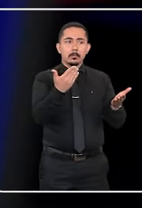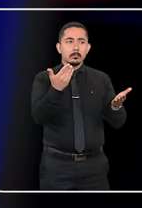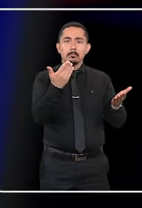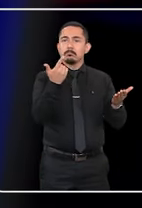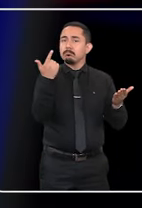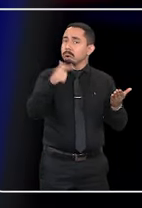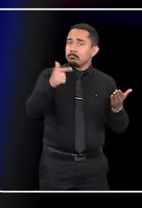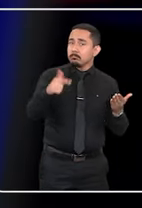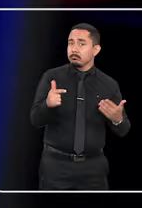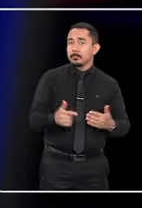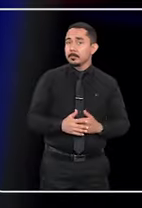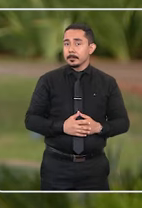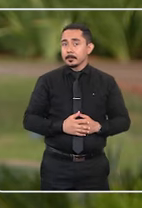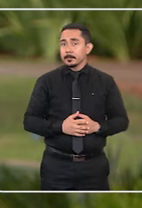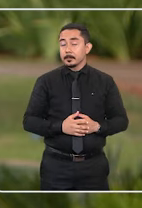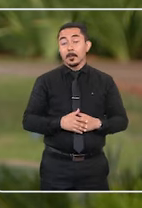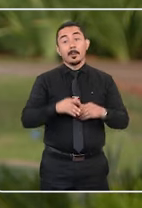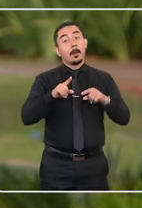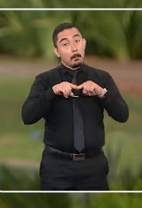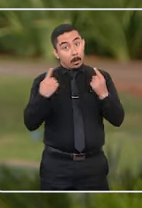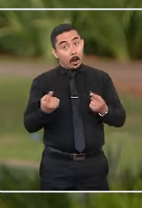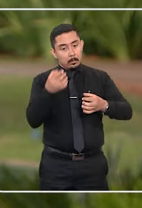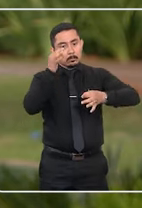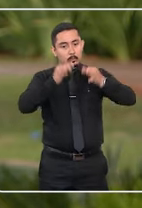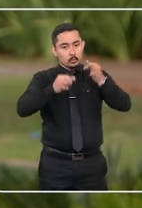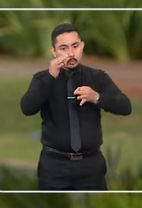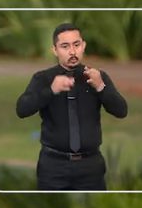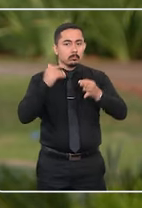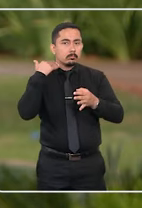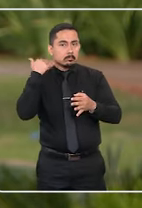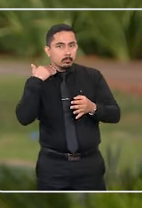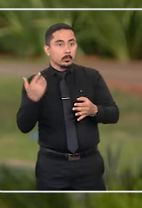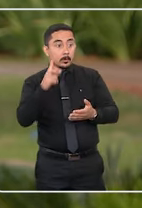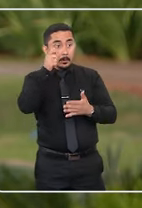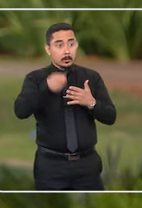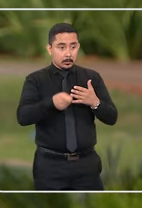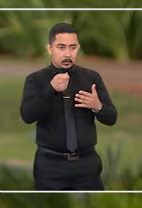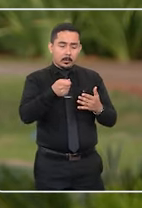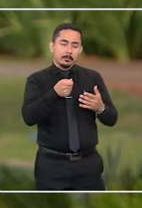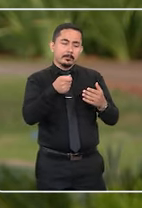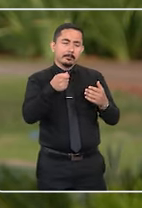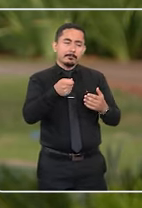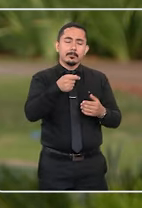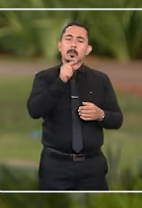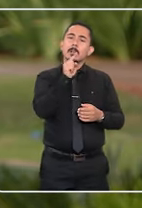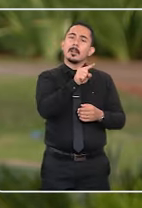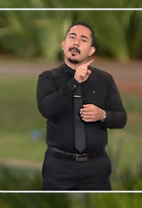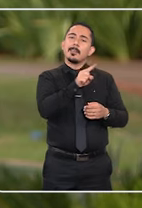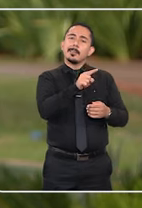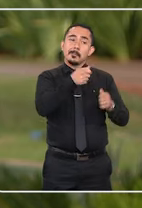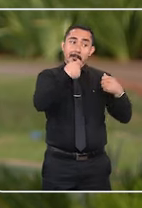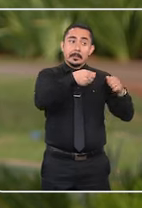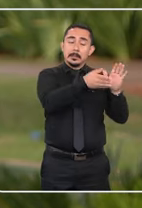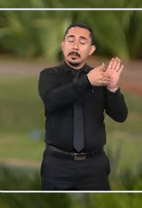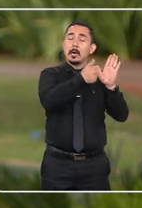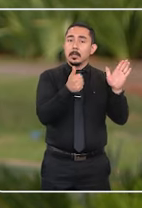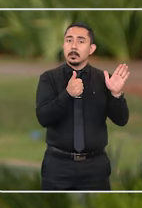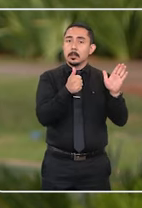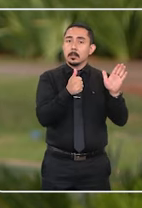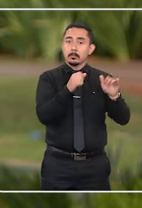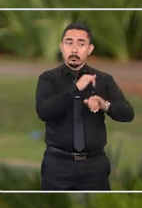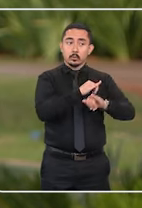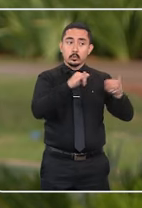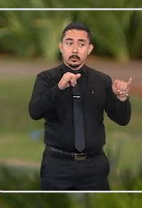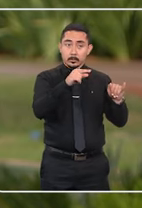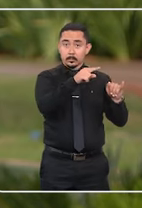endereço eletrônico da página. Mesmo assim, o juízo concedeu liminar depois confirmada em sentença, determinando a retirada